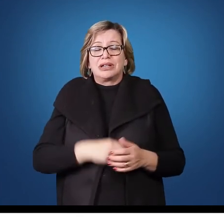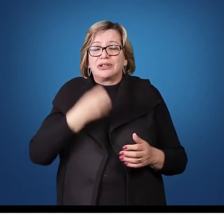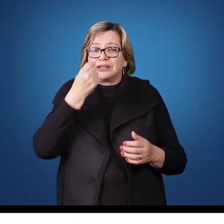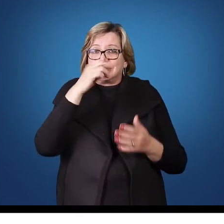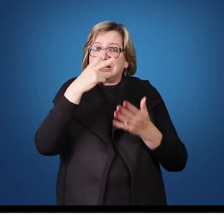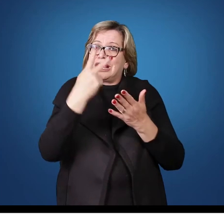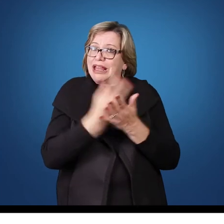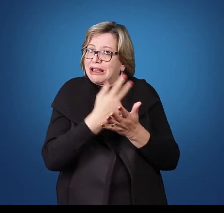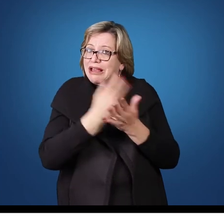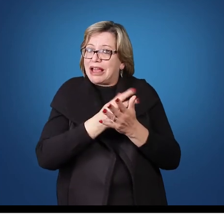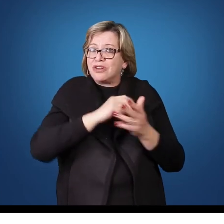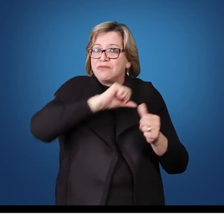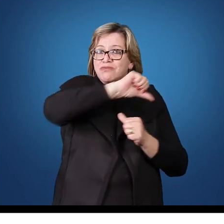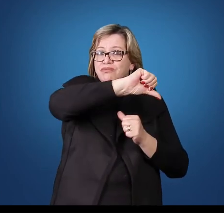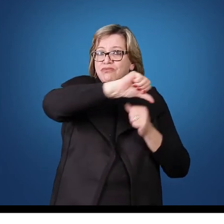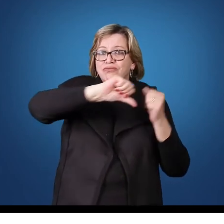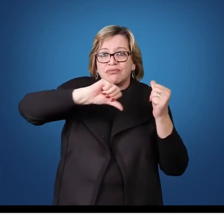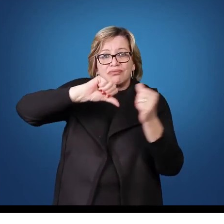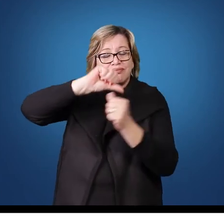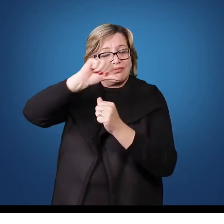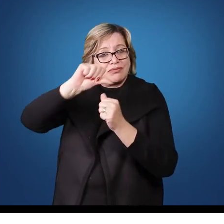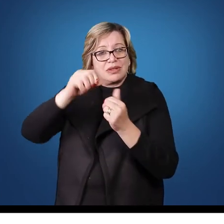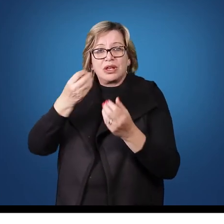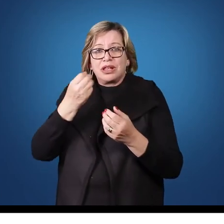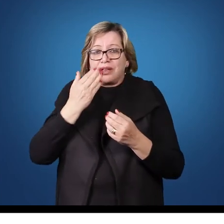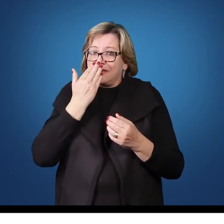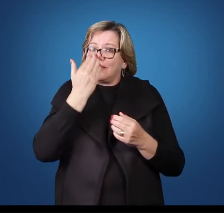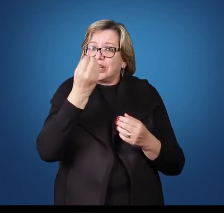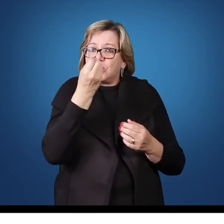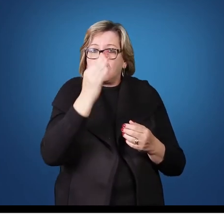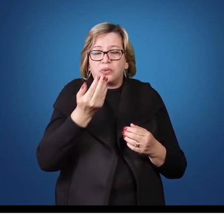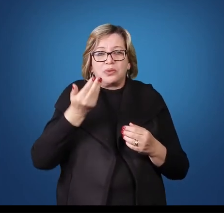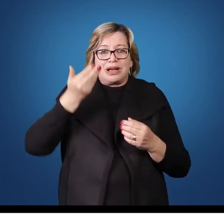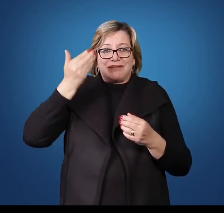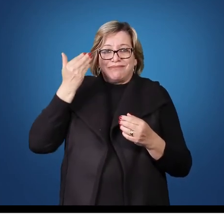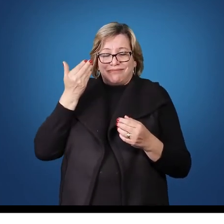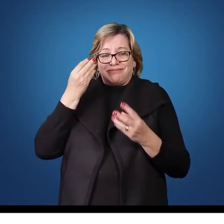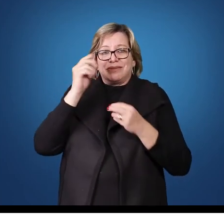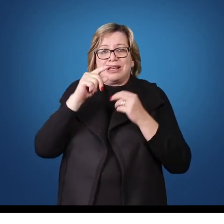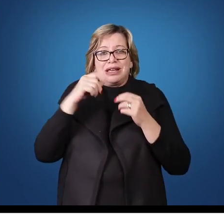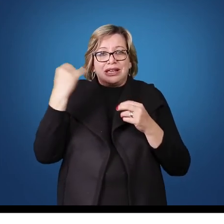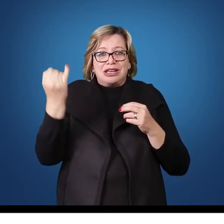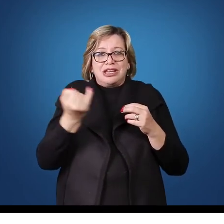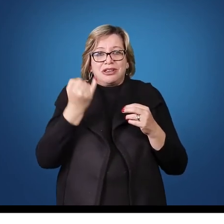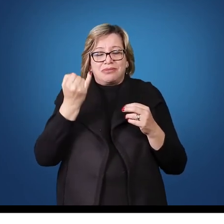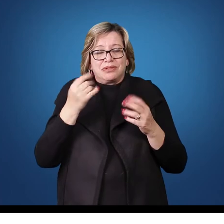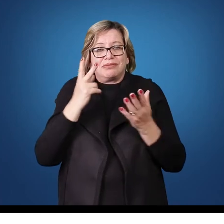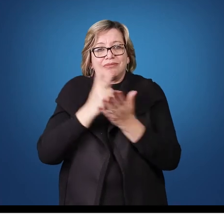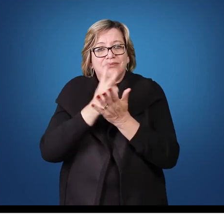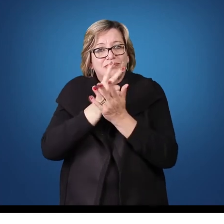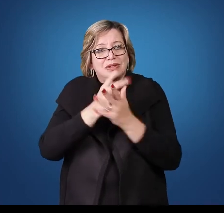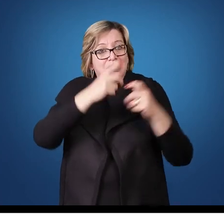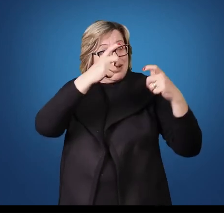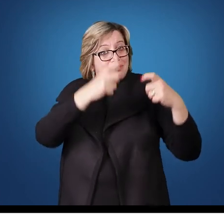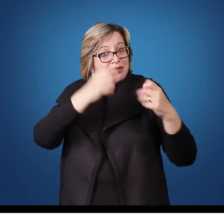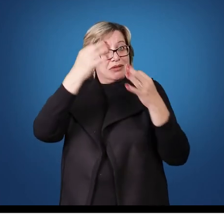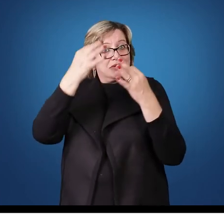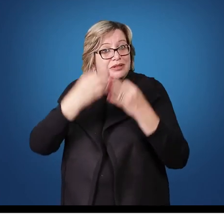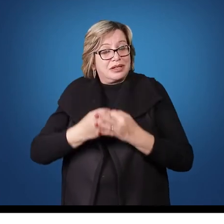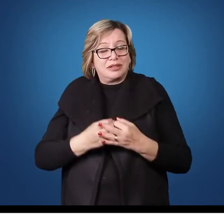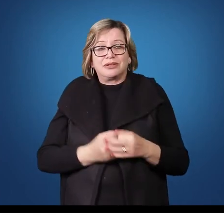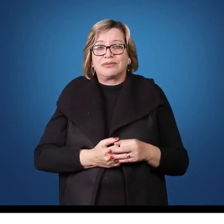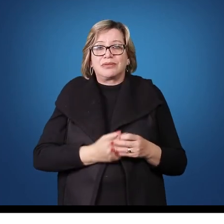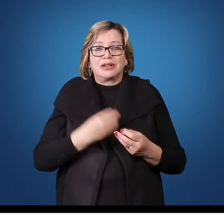rodízio entre os jogadores que estão na frente e fundo da quadra, é importante manter a sua posição. Então, por exemplo, o jogador da posição 1